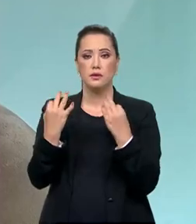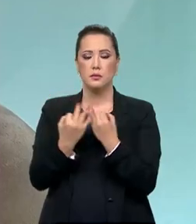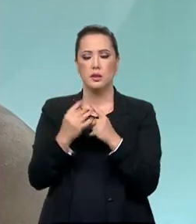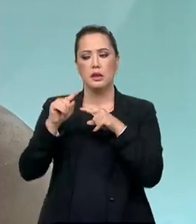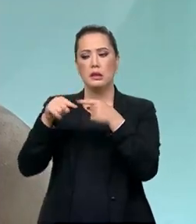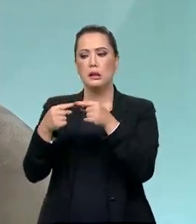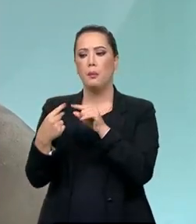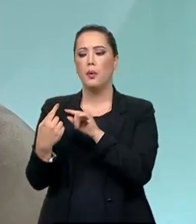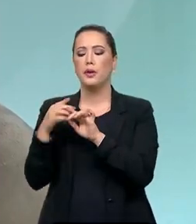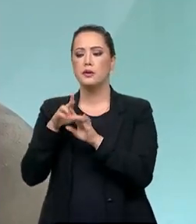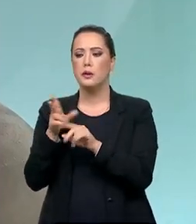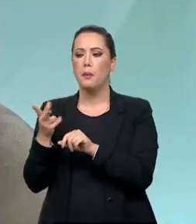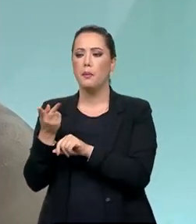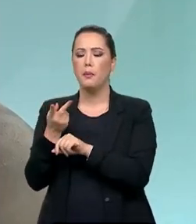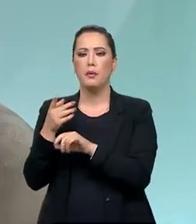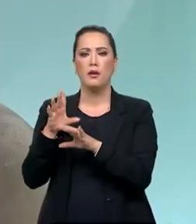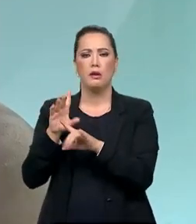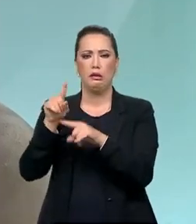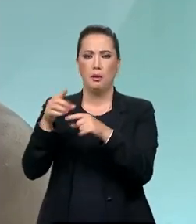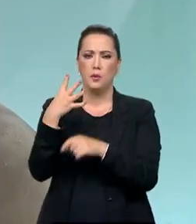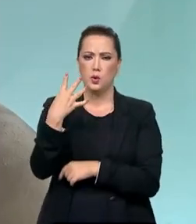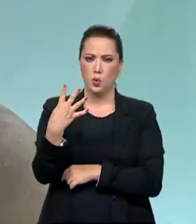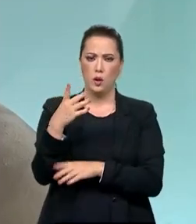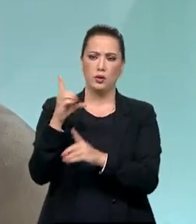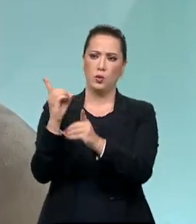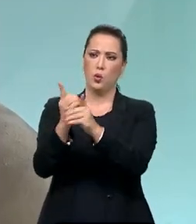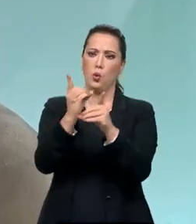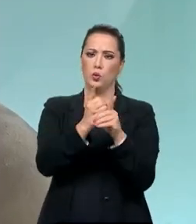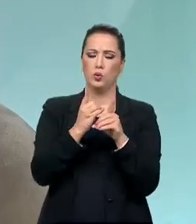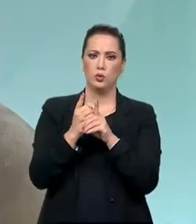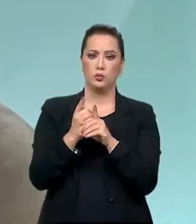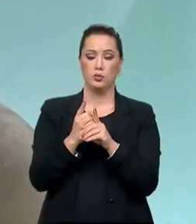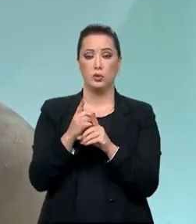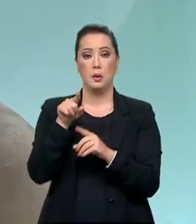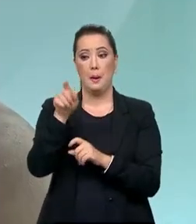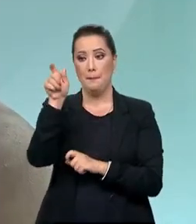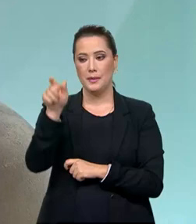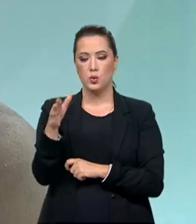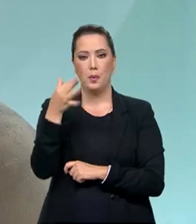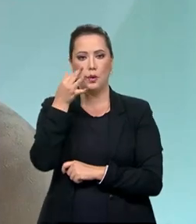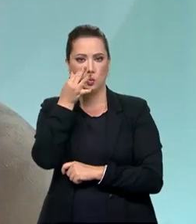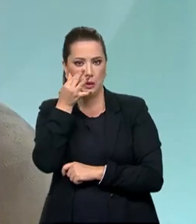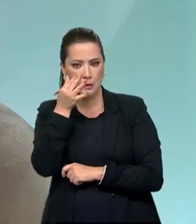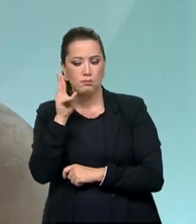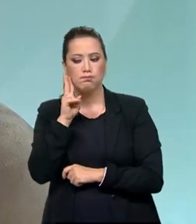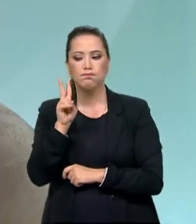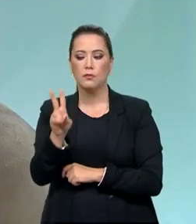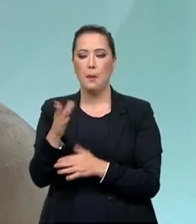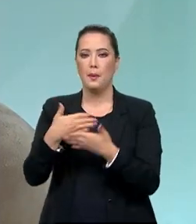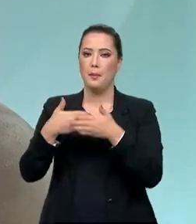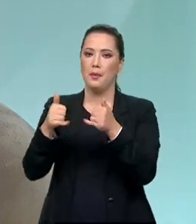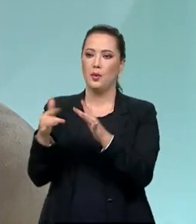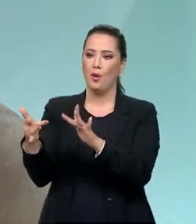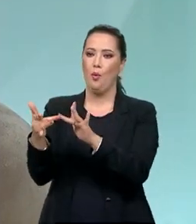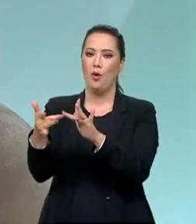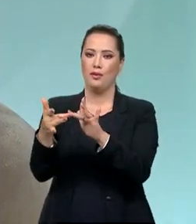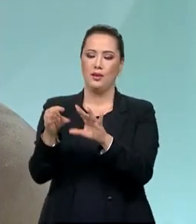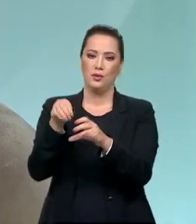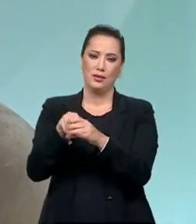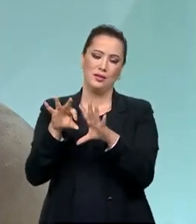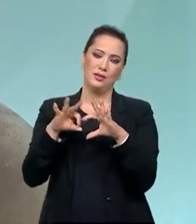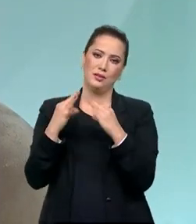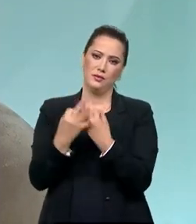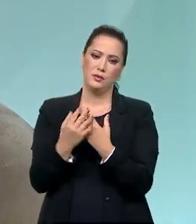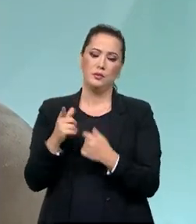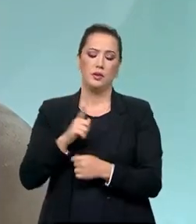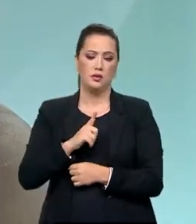E depois que são acompanhadas em quatro encontros, depois dos sete encontros, pessoalmente, para melhorar os seus vínculos. Nós já estamos